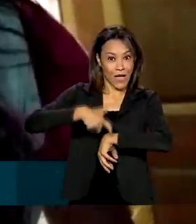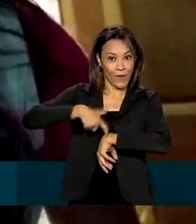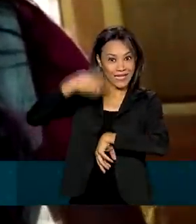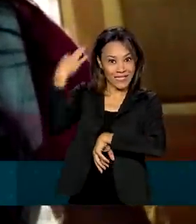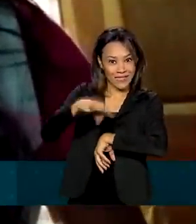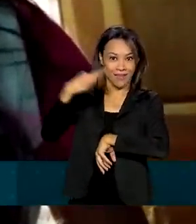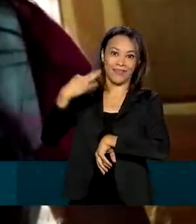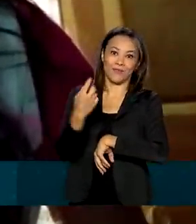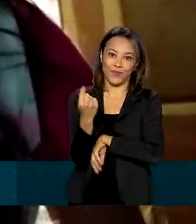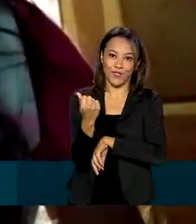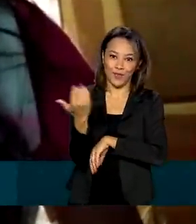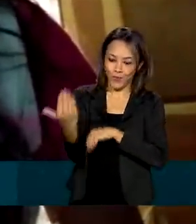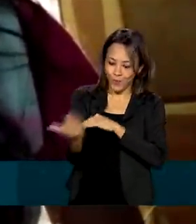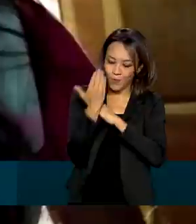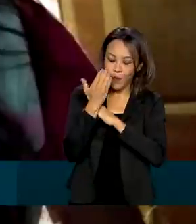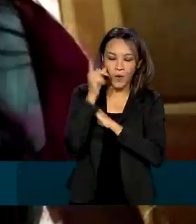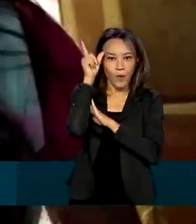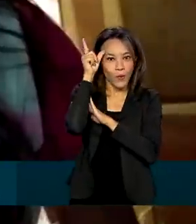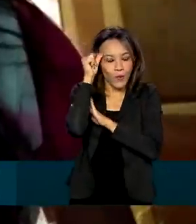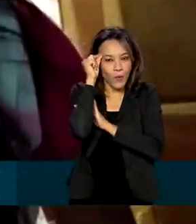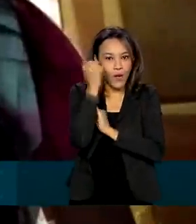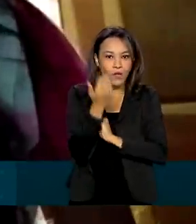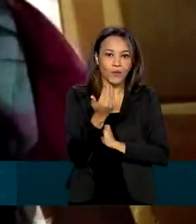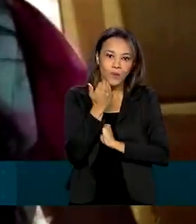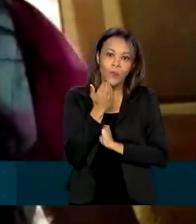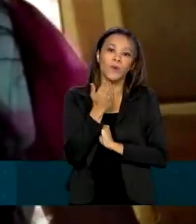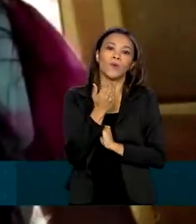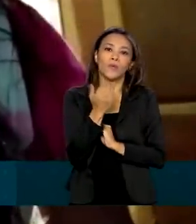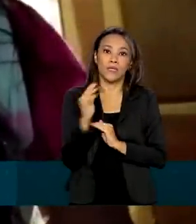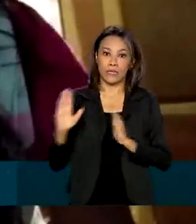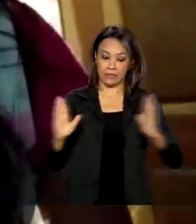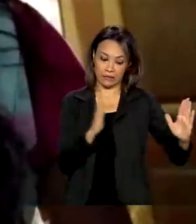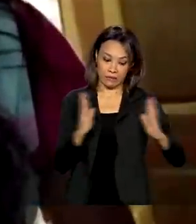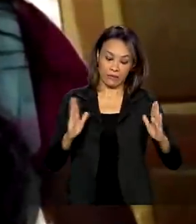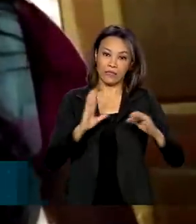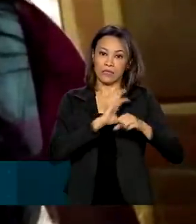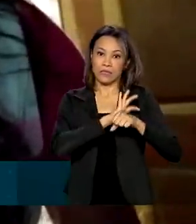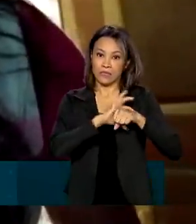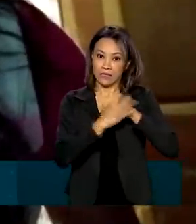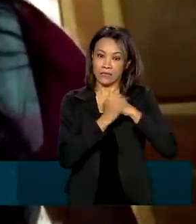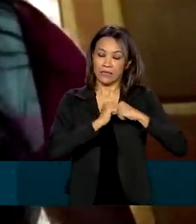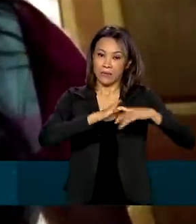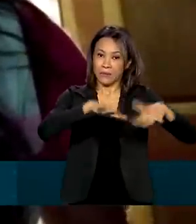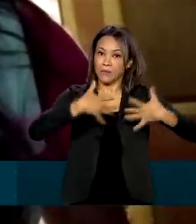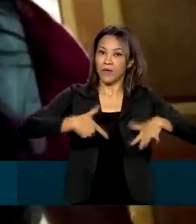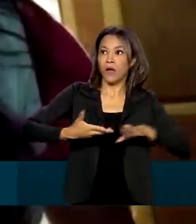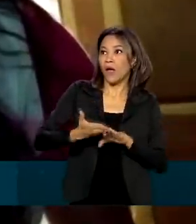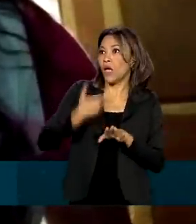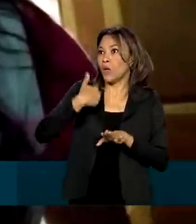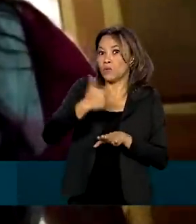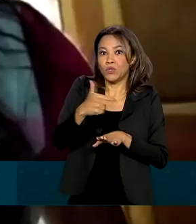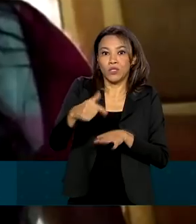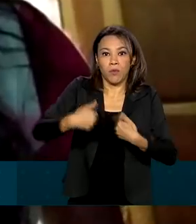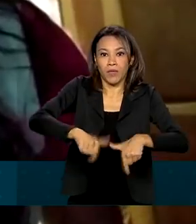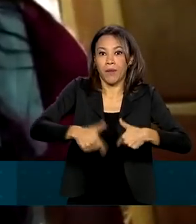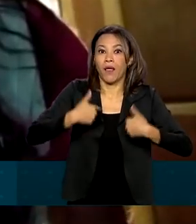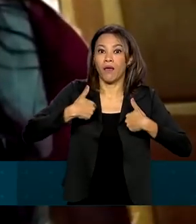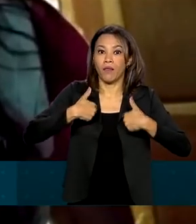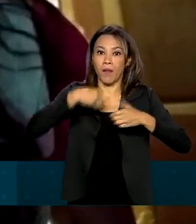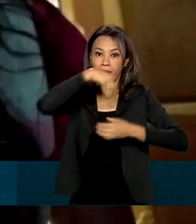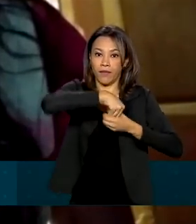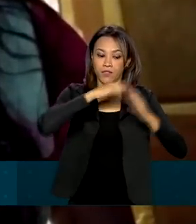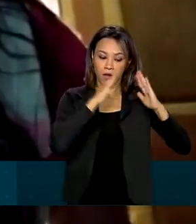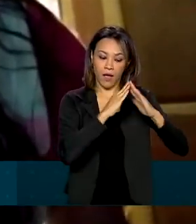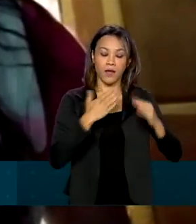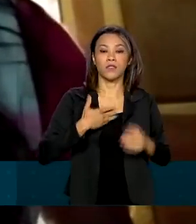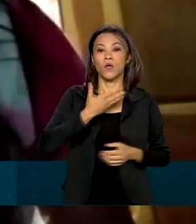nos ajudou a sobreviver na época, porque não tinha como trabalhar. Eu sou empregada doméstica, meu esposo